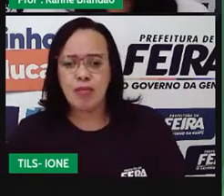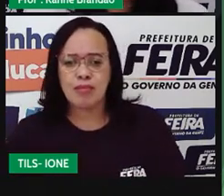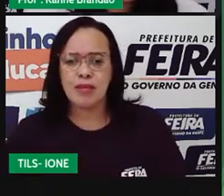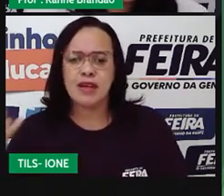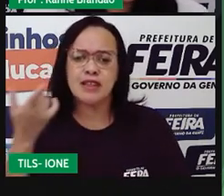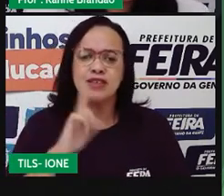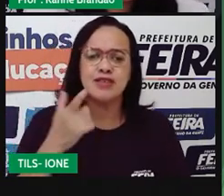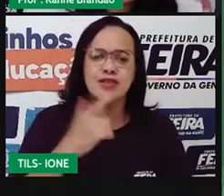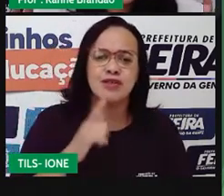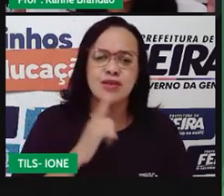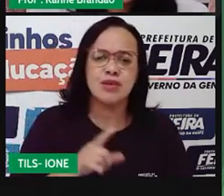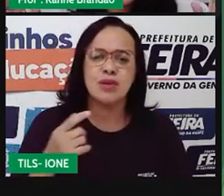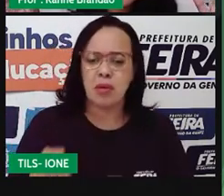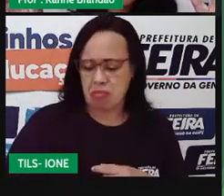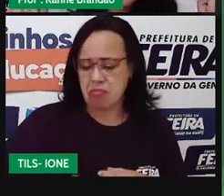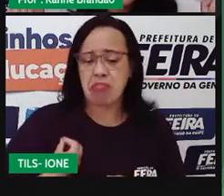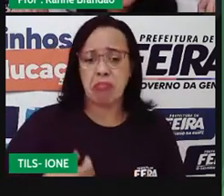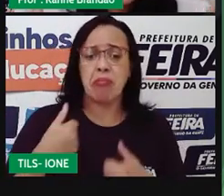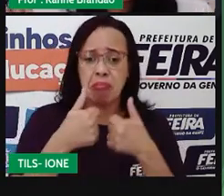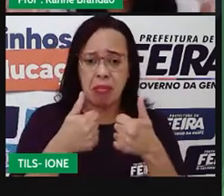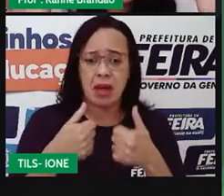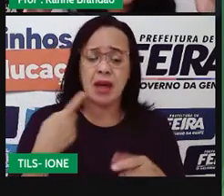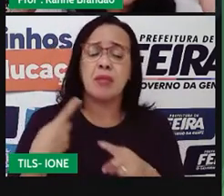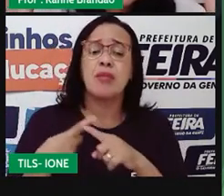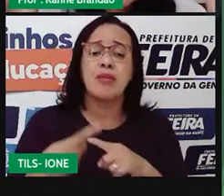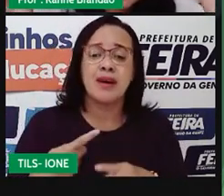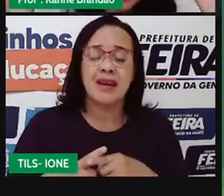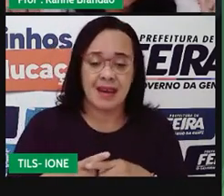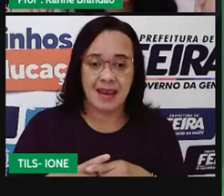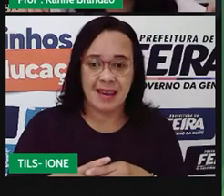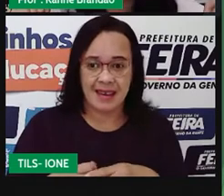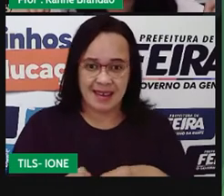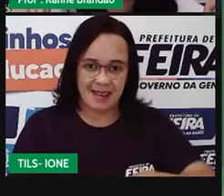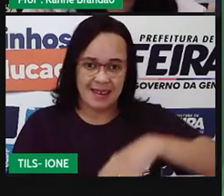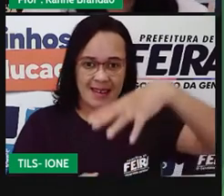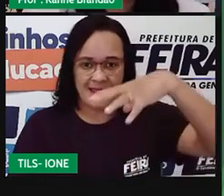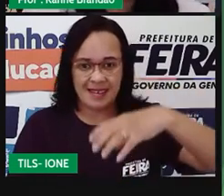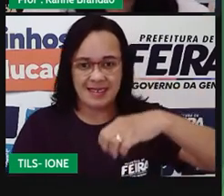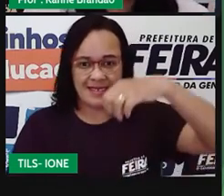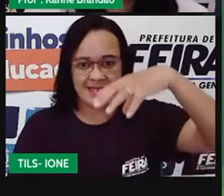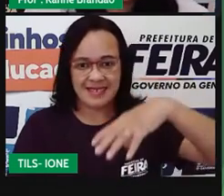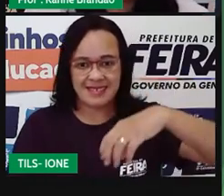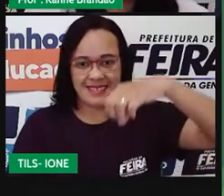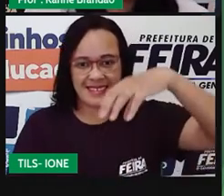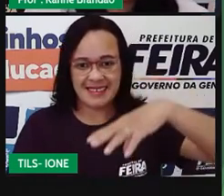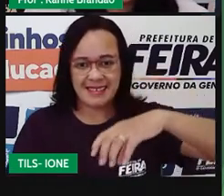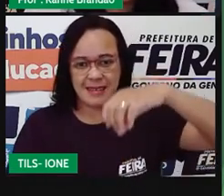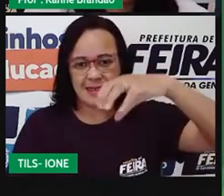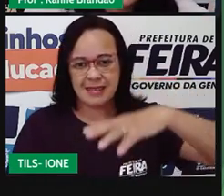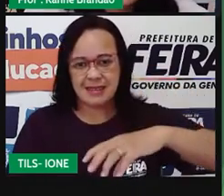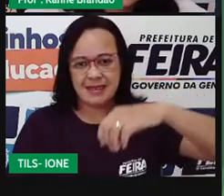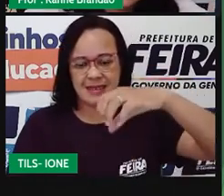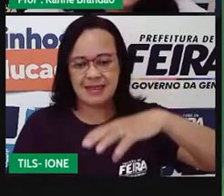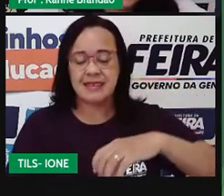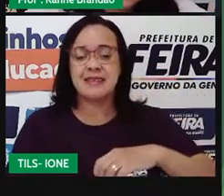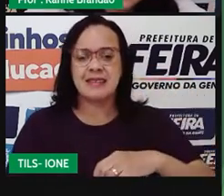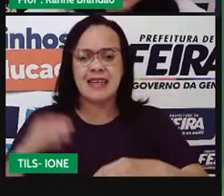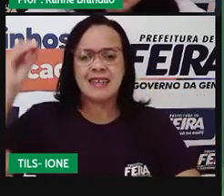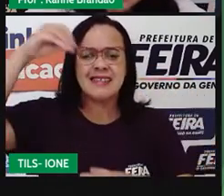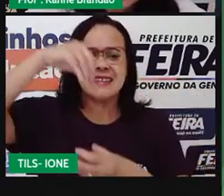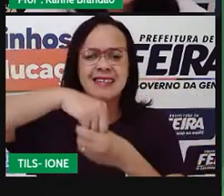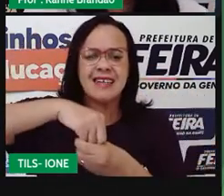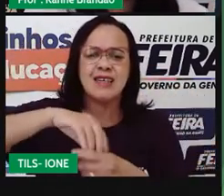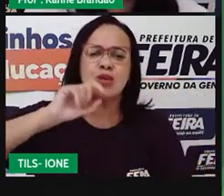Porque as anemoras, elas têm, nesses tentáculos delas, elas têm algumas, elas liberam algumas